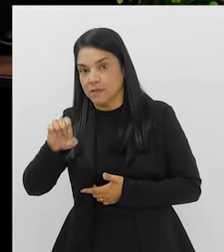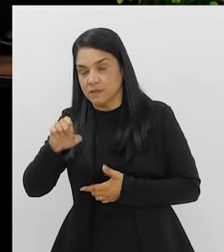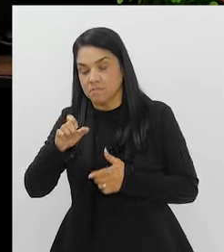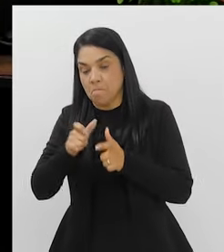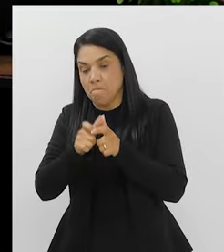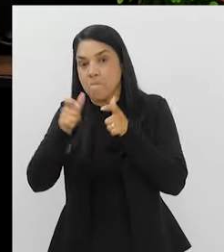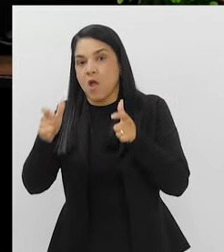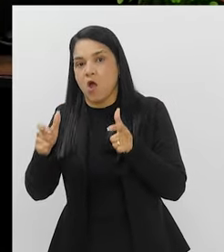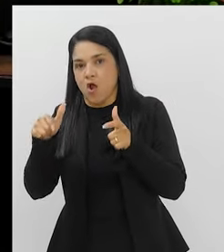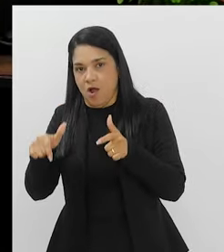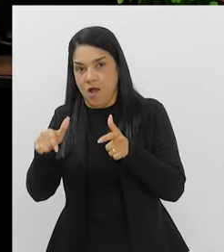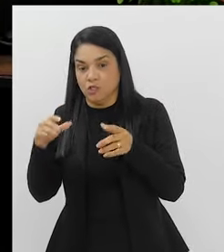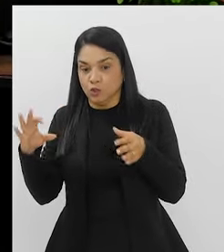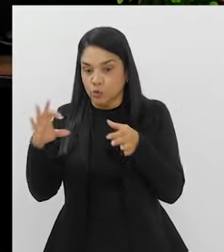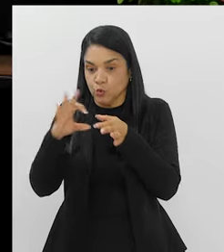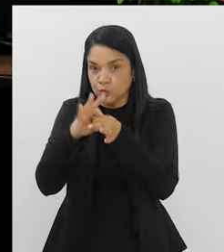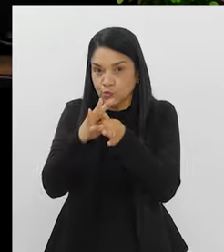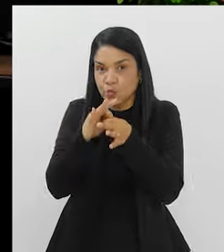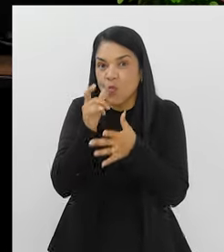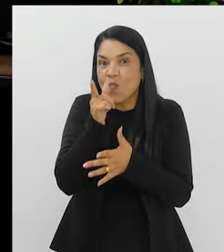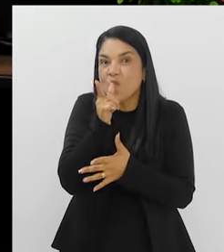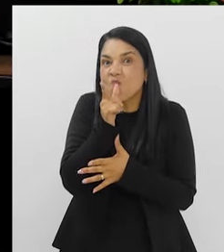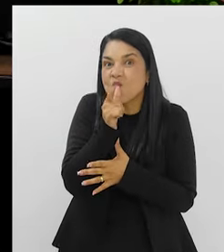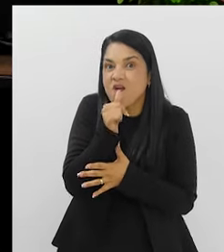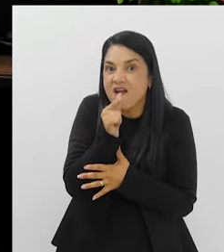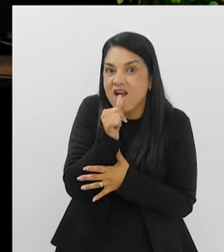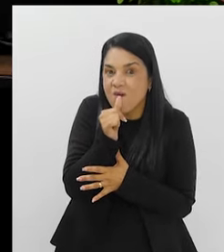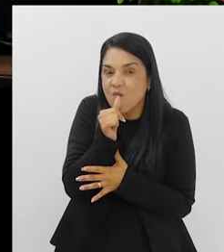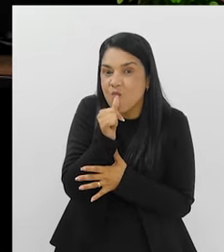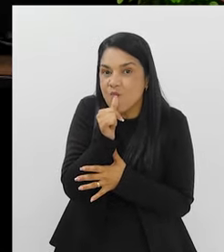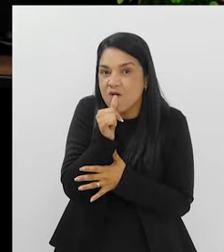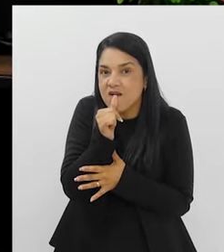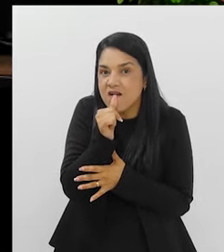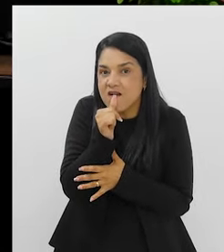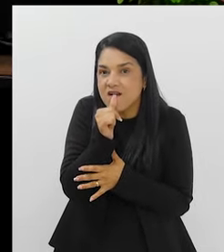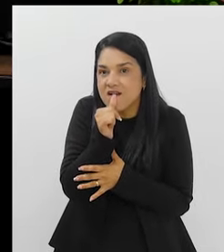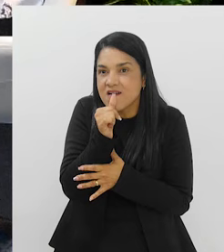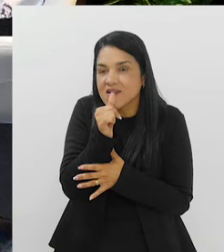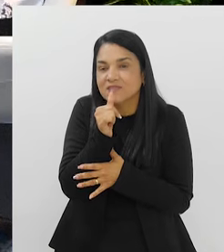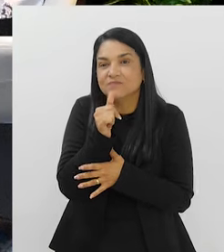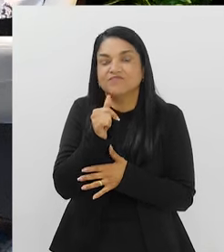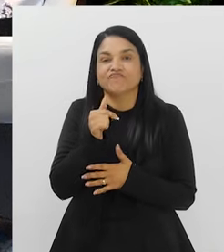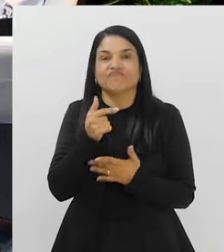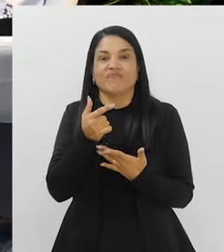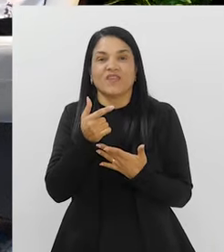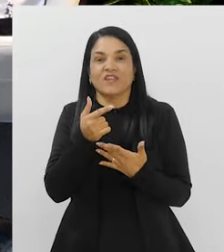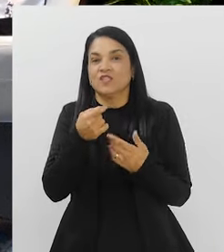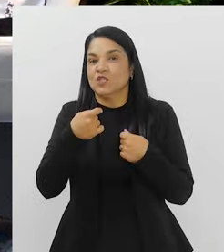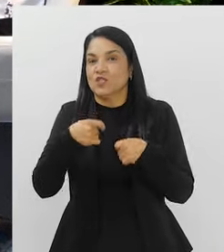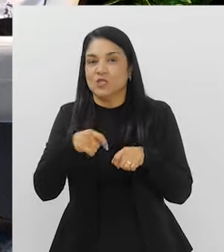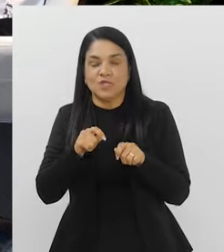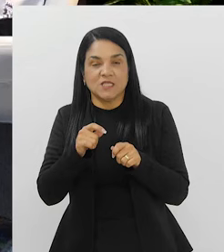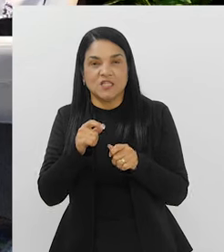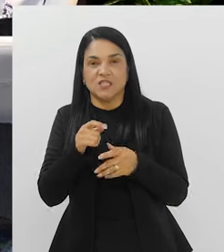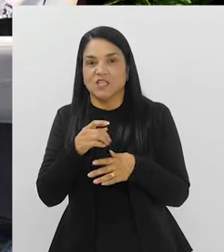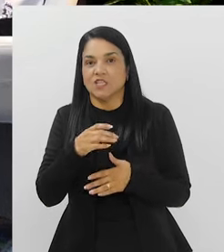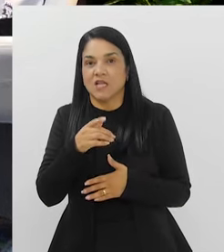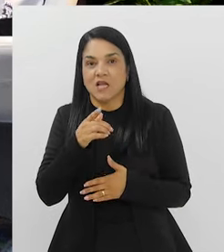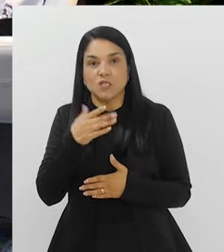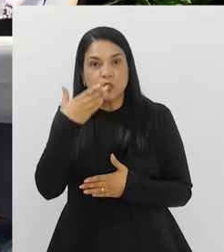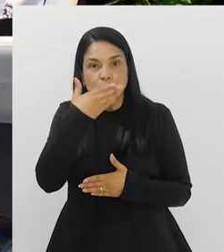quantidade. Associada a líquido. Água. Água. Líquido não açucarado, né? Líquido não